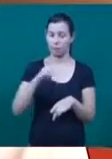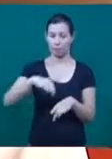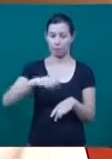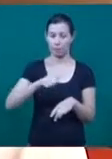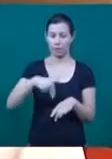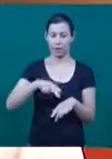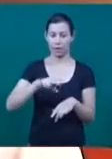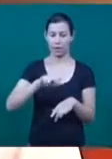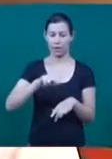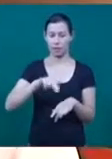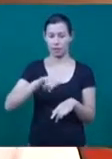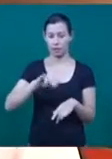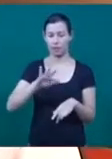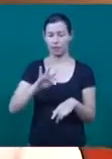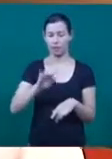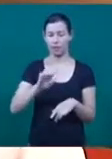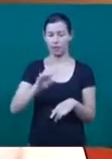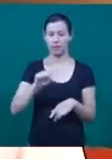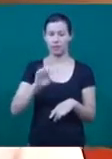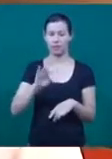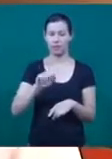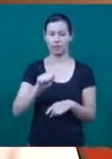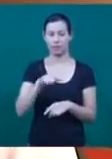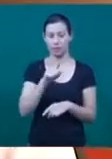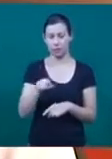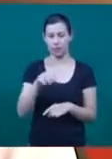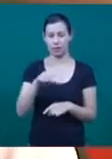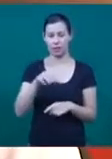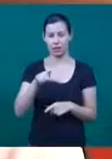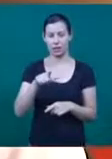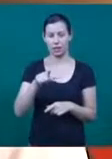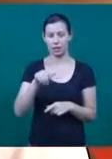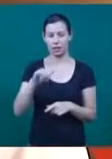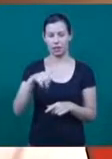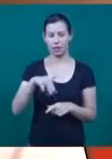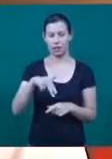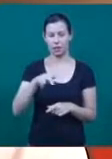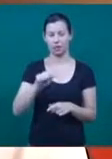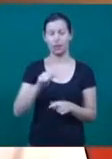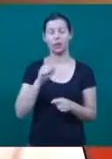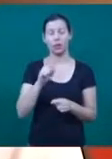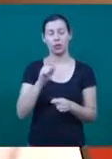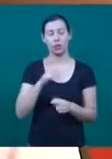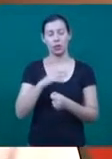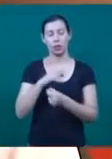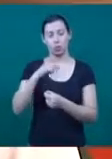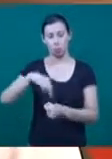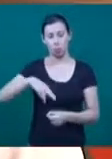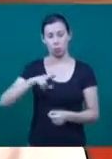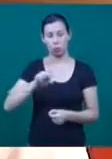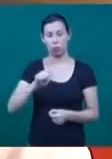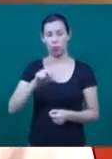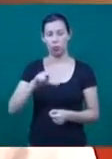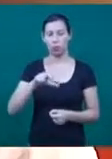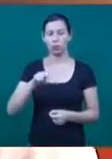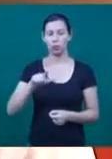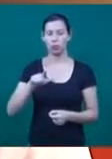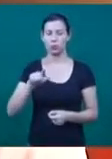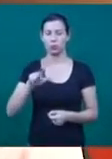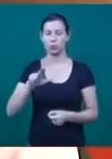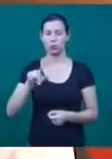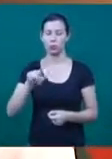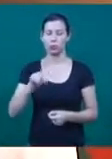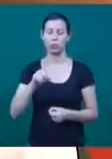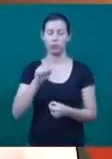si. Onde nós percebemos que a contratilidade do músculo é diminuída. Então, a gente vai ver uma pessoa,